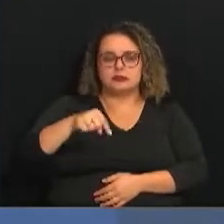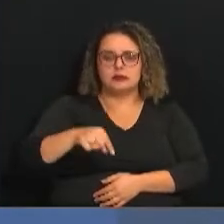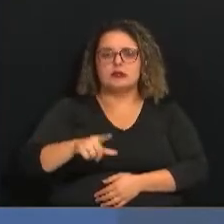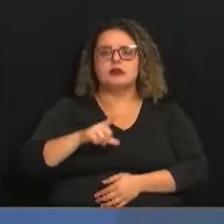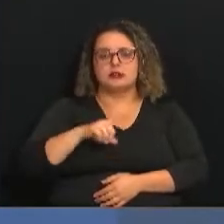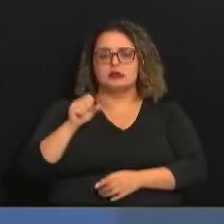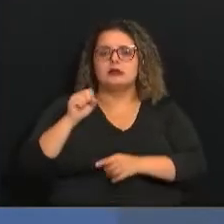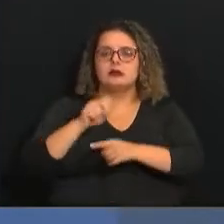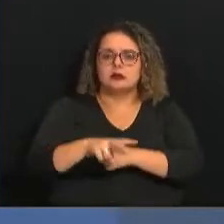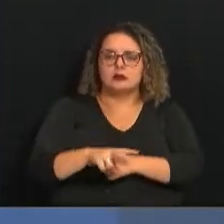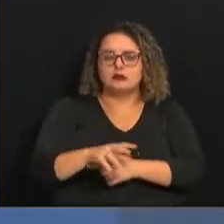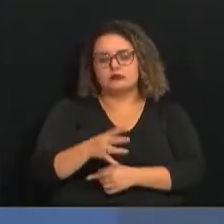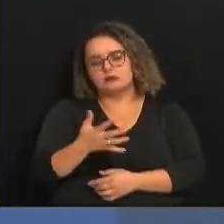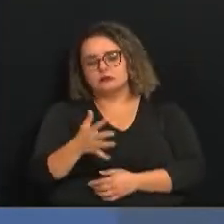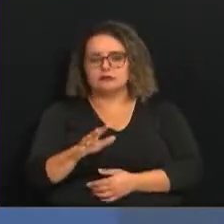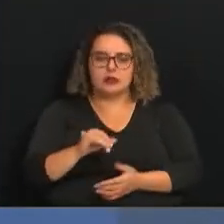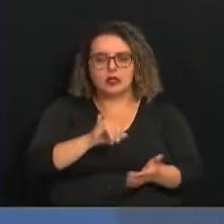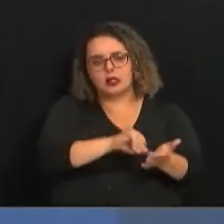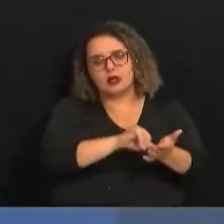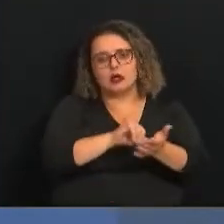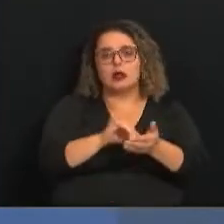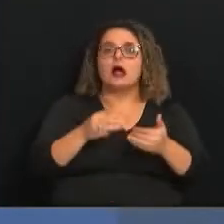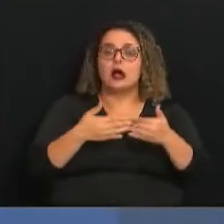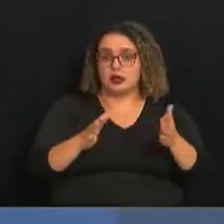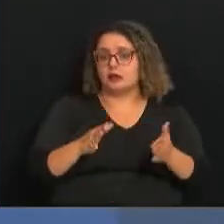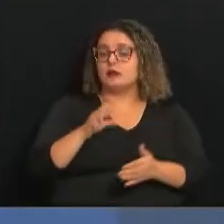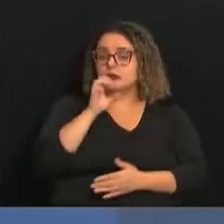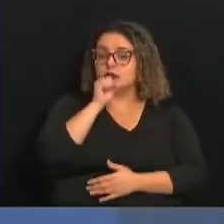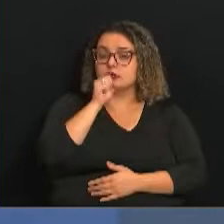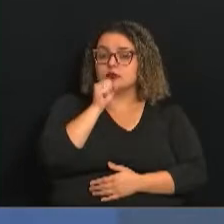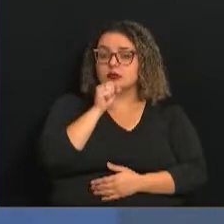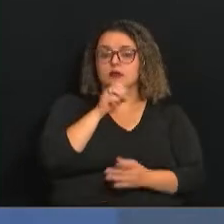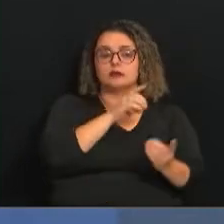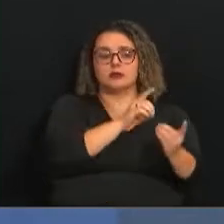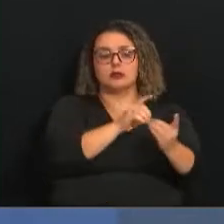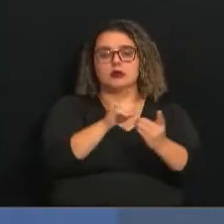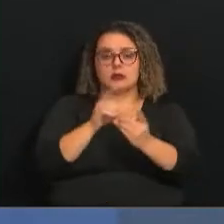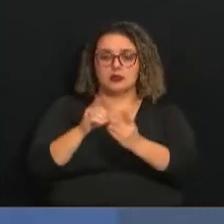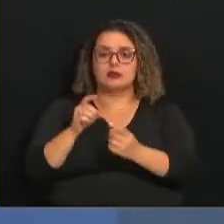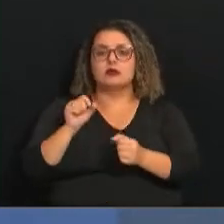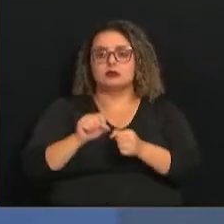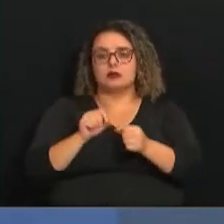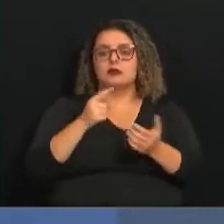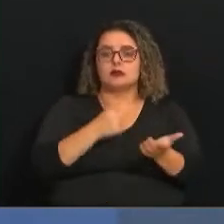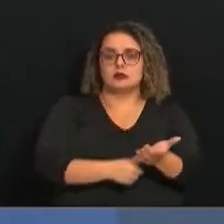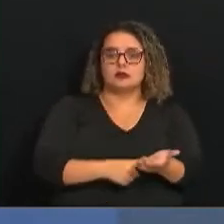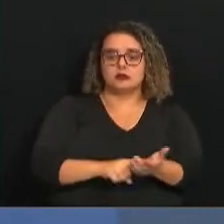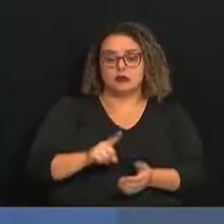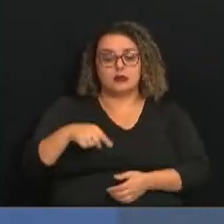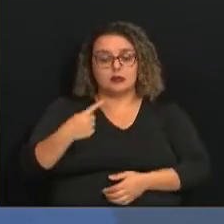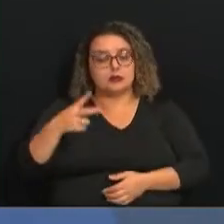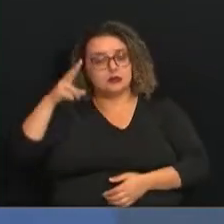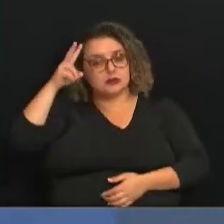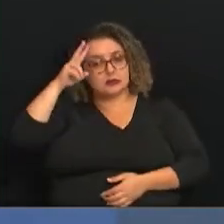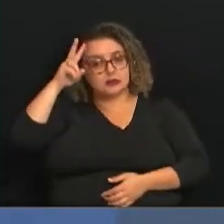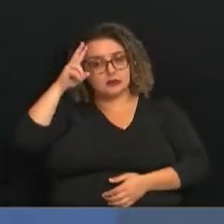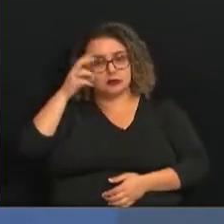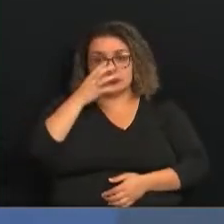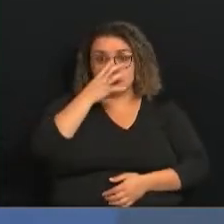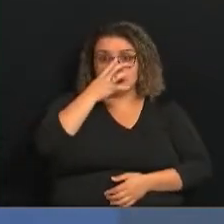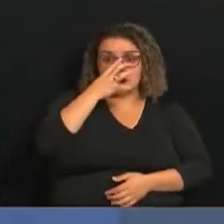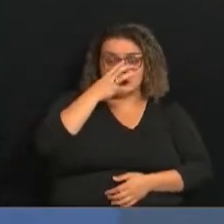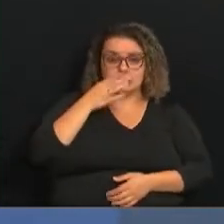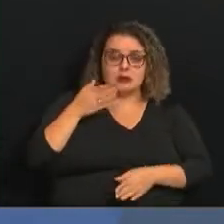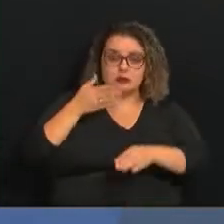vaga, até algumas unidades abrem no sábado. Então, atente-se e faça o agendamento. E a partir de segunda-feira, então, que você vai